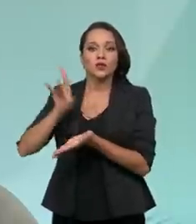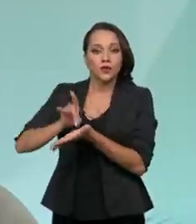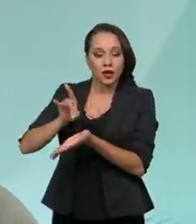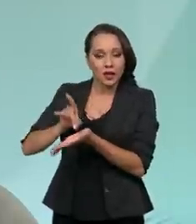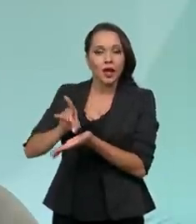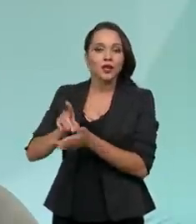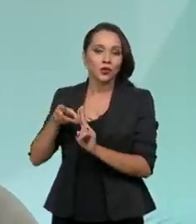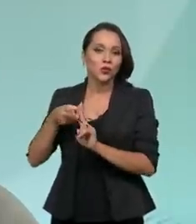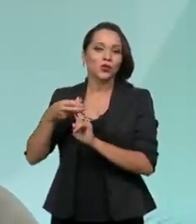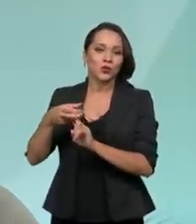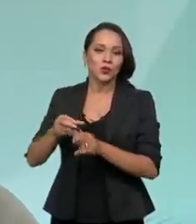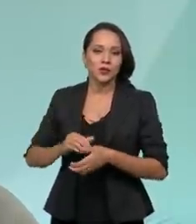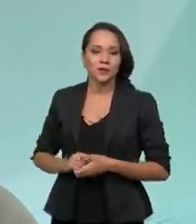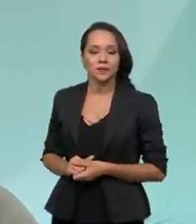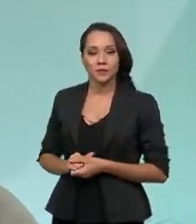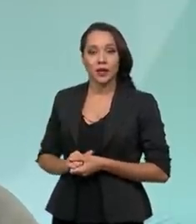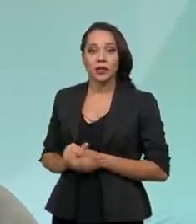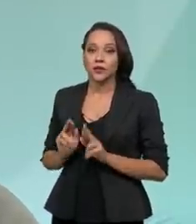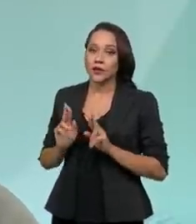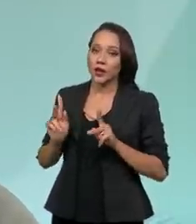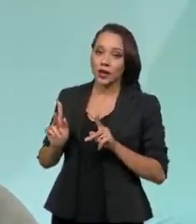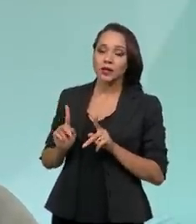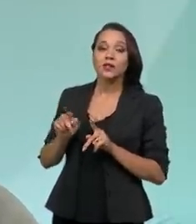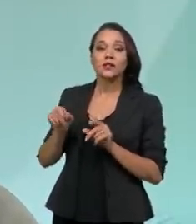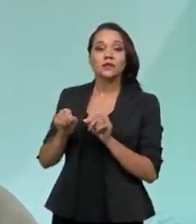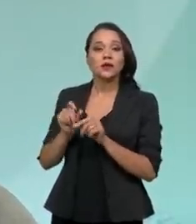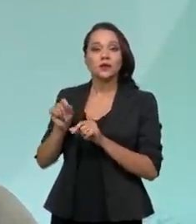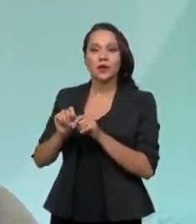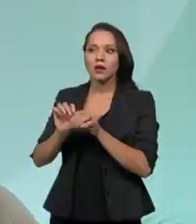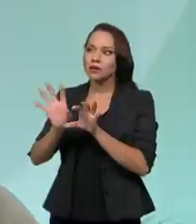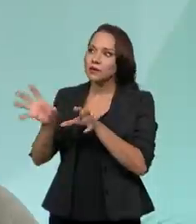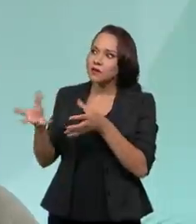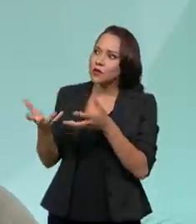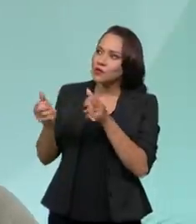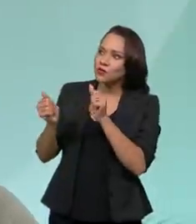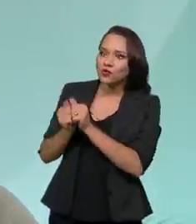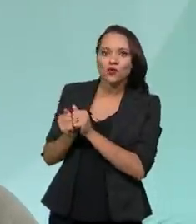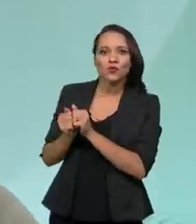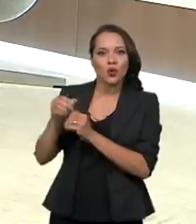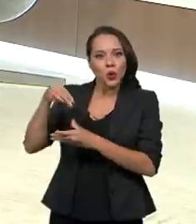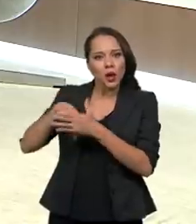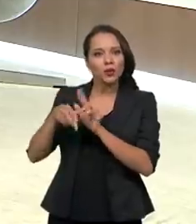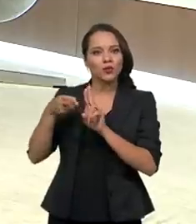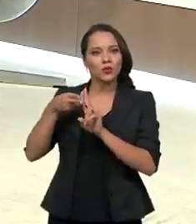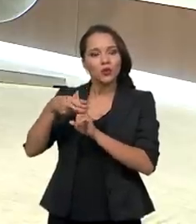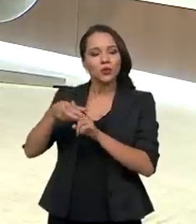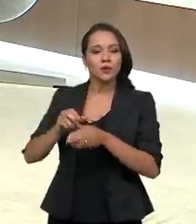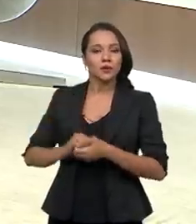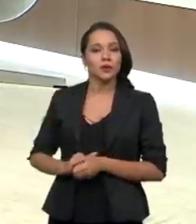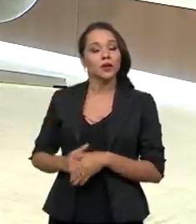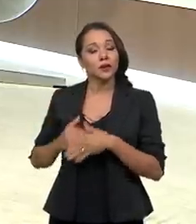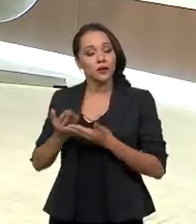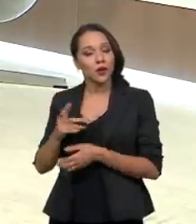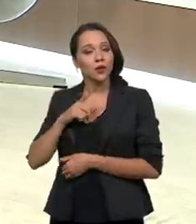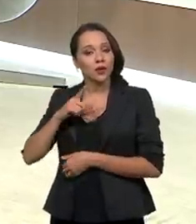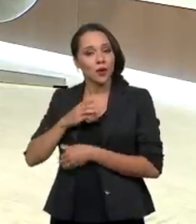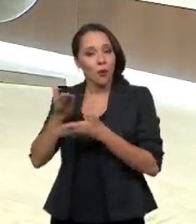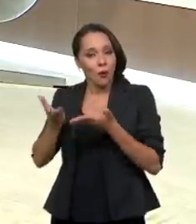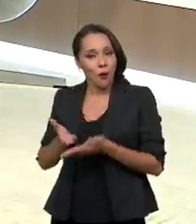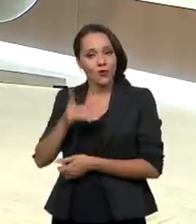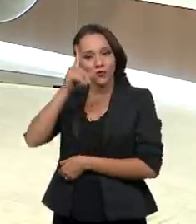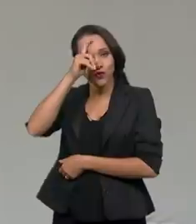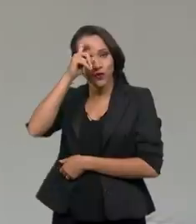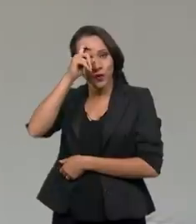SUS do país. Muito pelo contrário, nós fazemos integralmente parte dela. Então, a resposta que se tem dos nossos